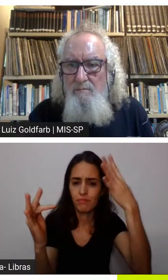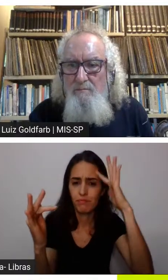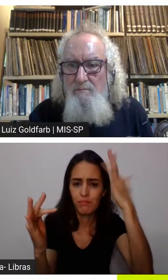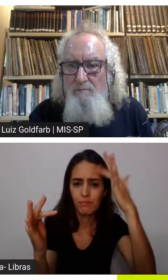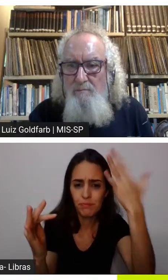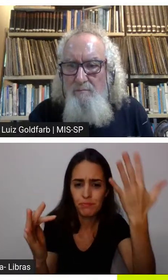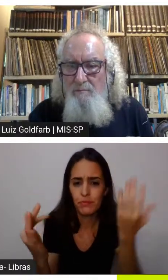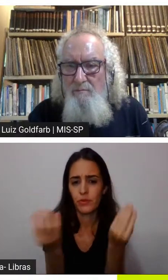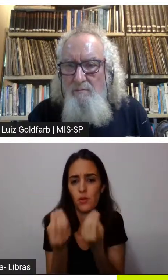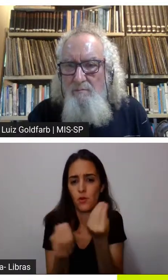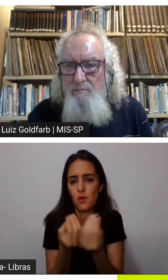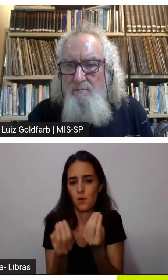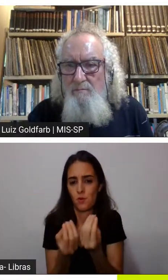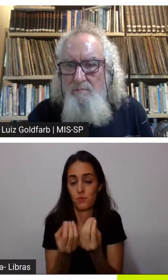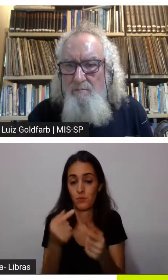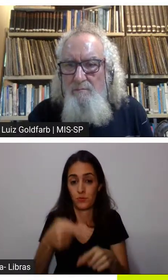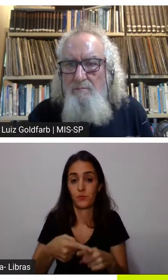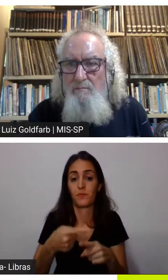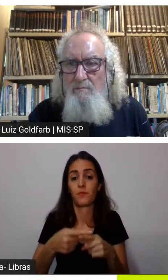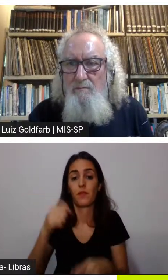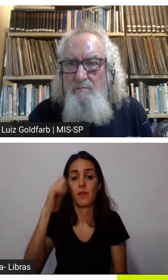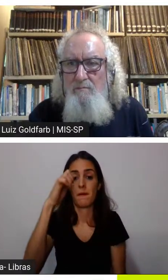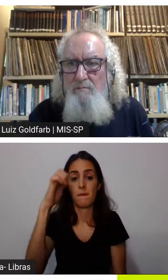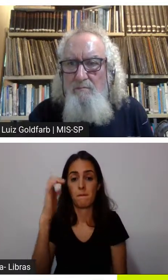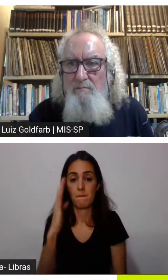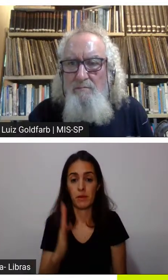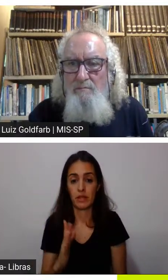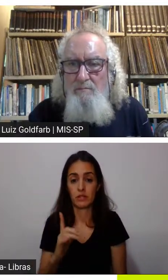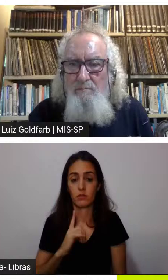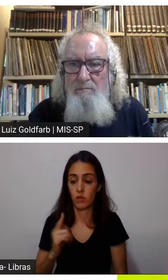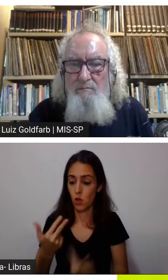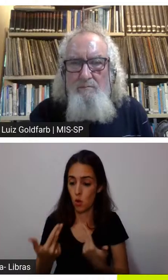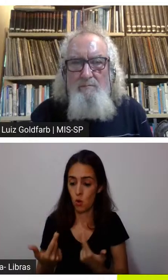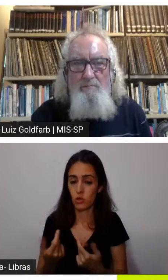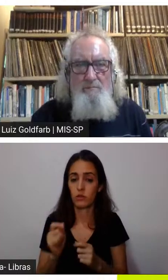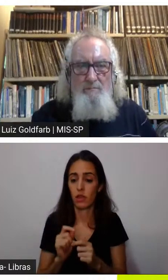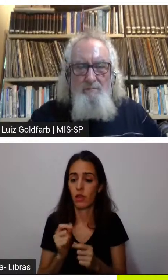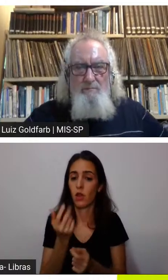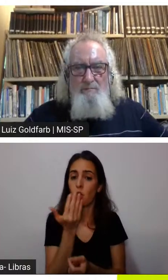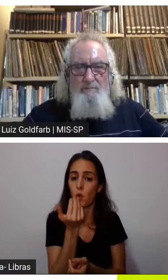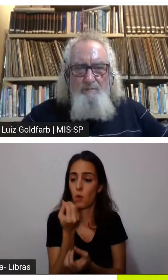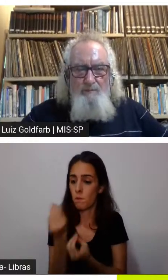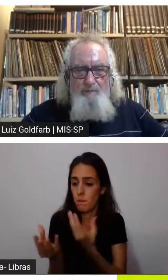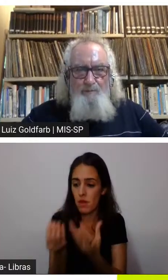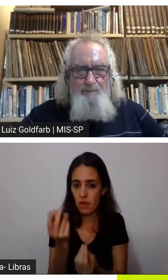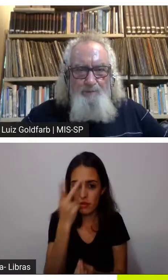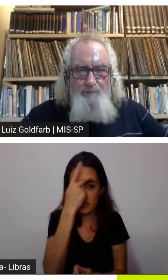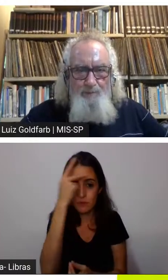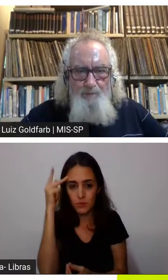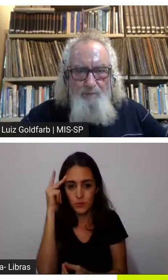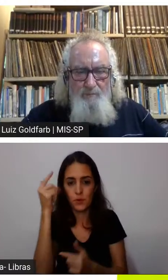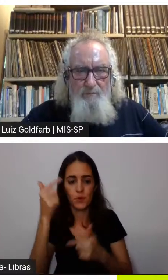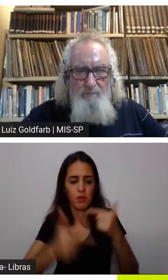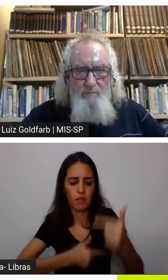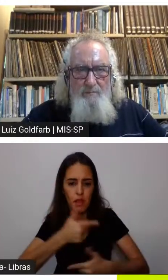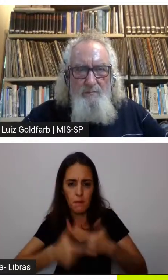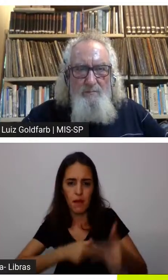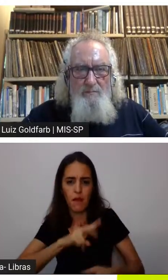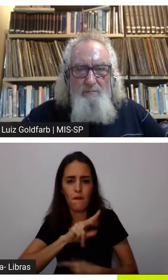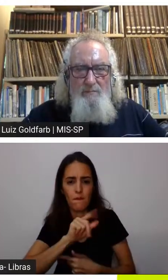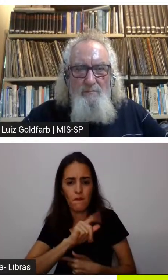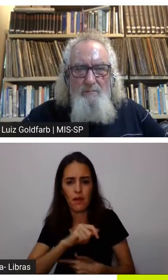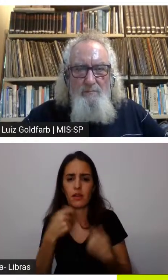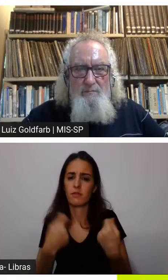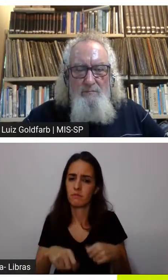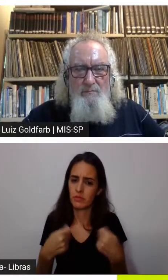porque a gente tem um país como o Brasil tem desafios de curto prazo tem que dar trabalho tem que dar renda tem que pôr comida na mesa só que do outro lado tem um peso que a ciência